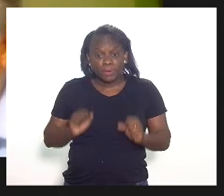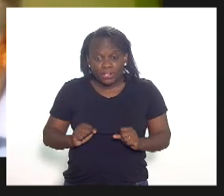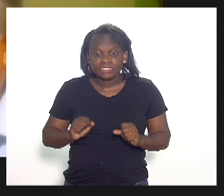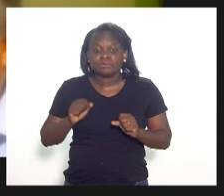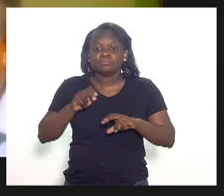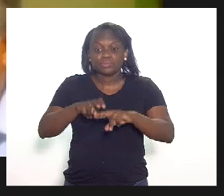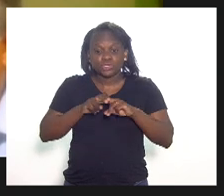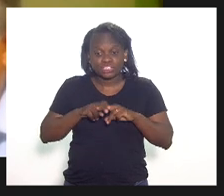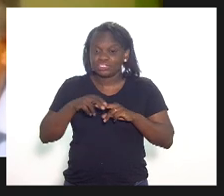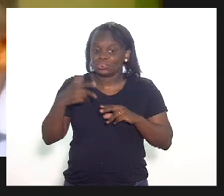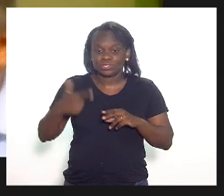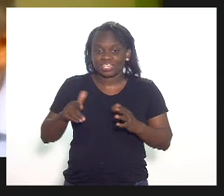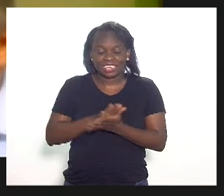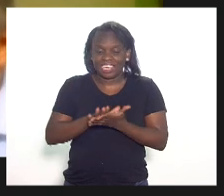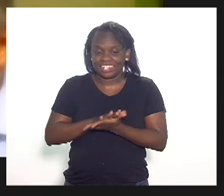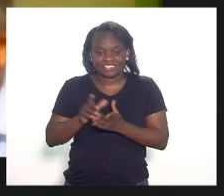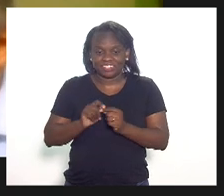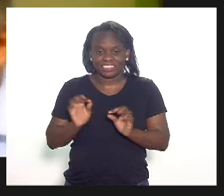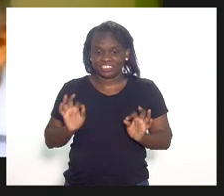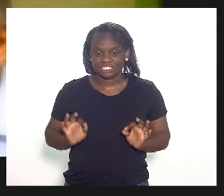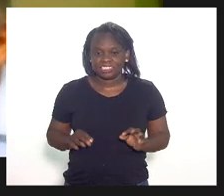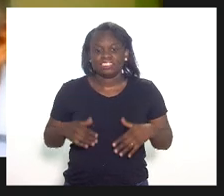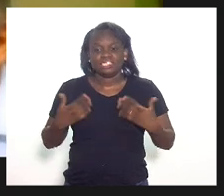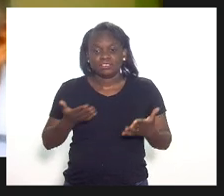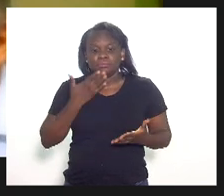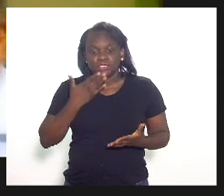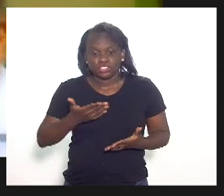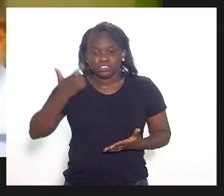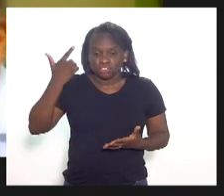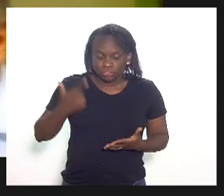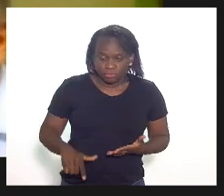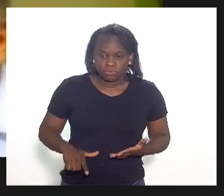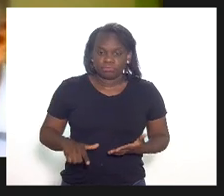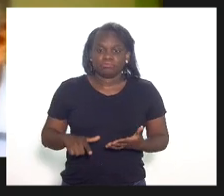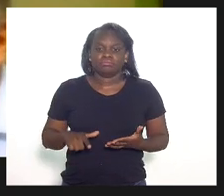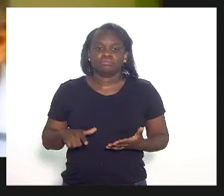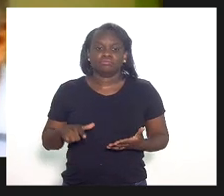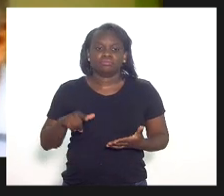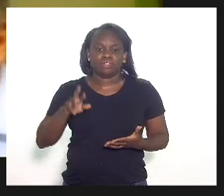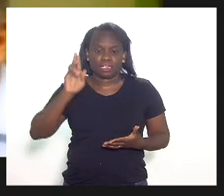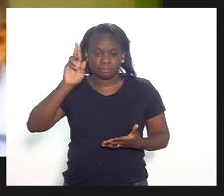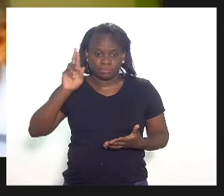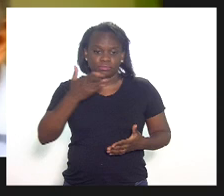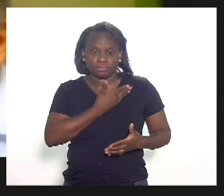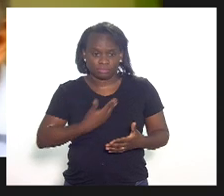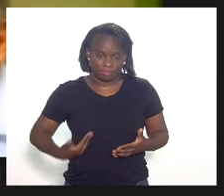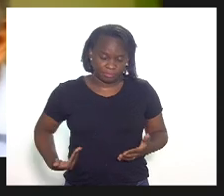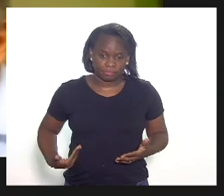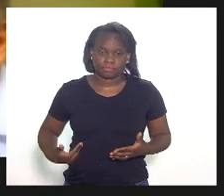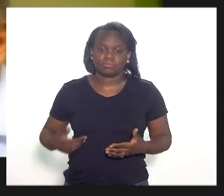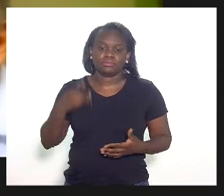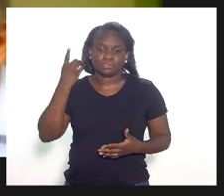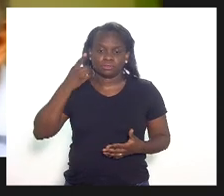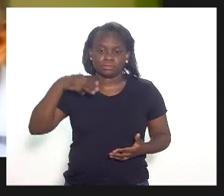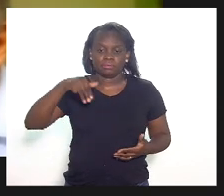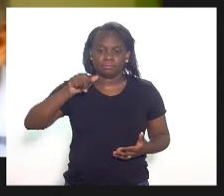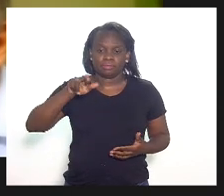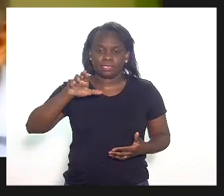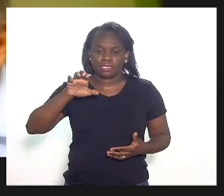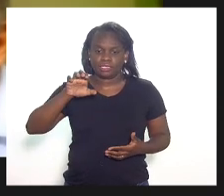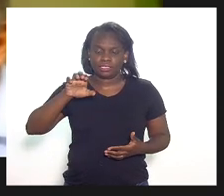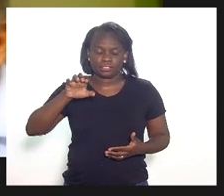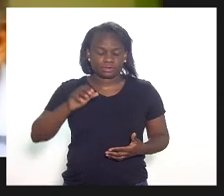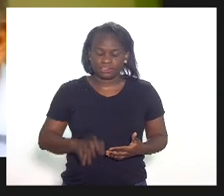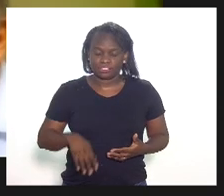não está nada funcionando. Então, eu queria pedir novamente ao líder do governo, deputado Marcelo